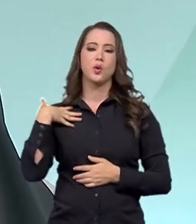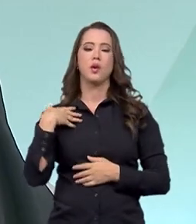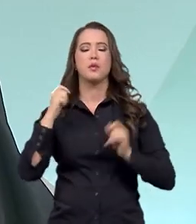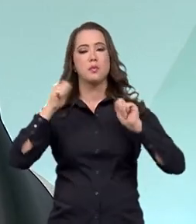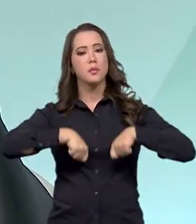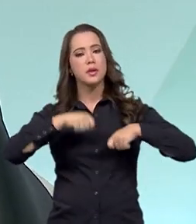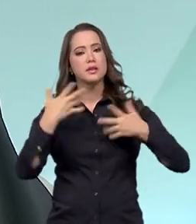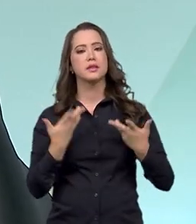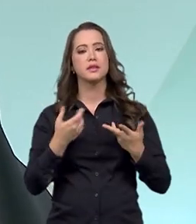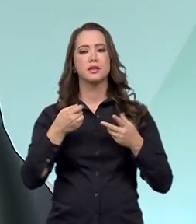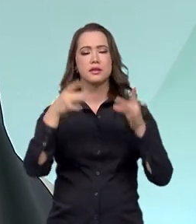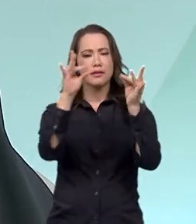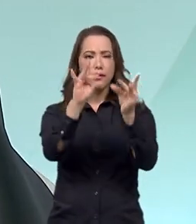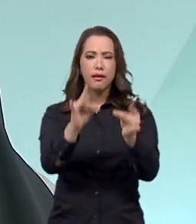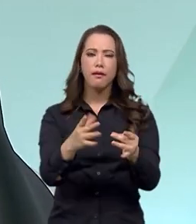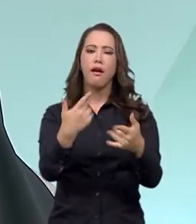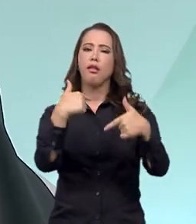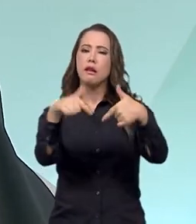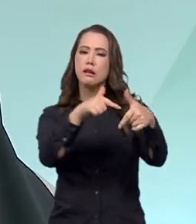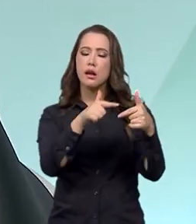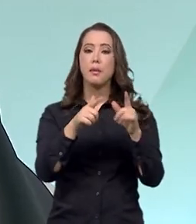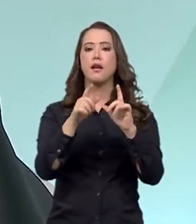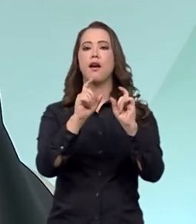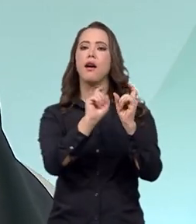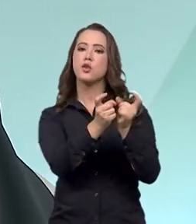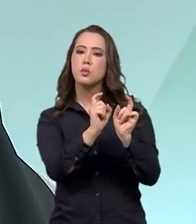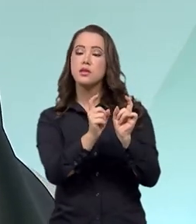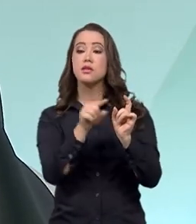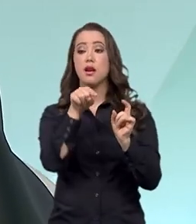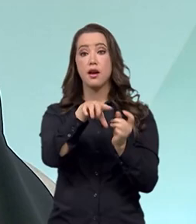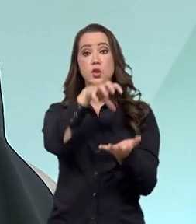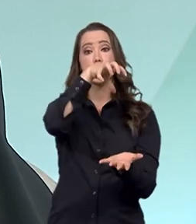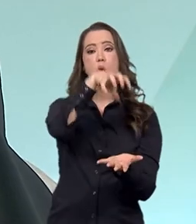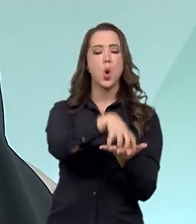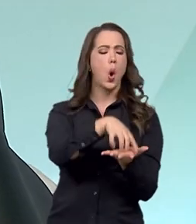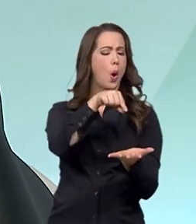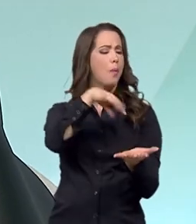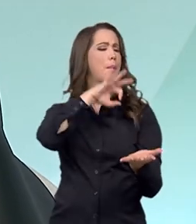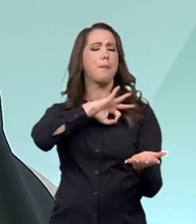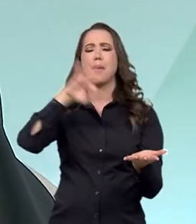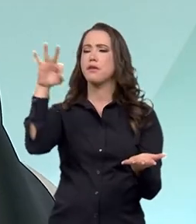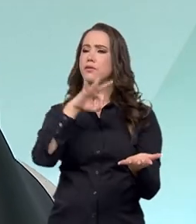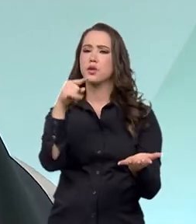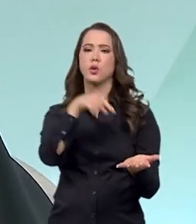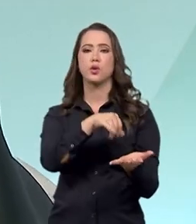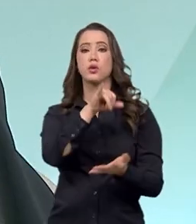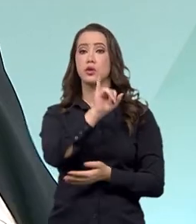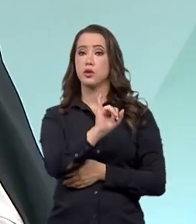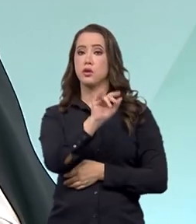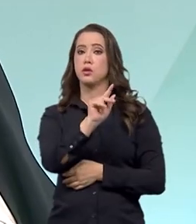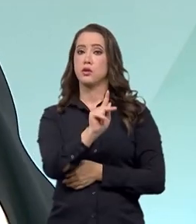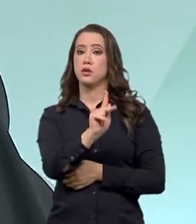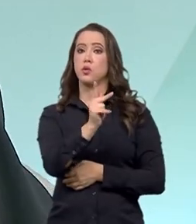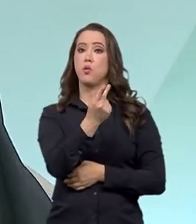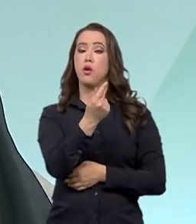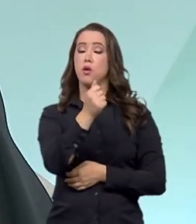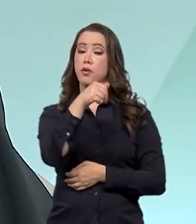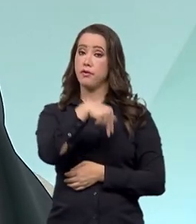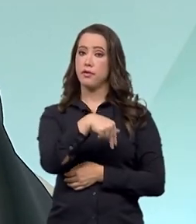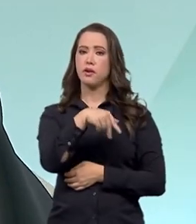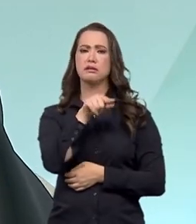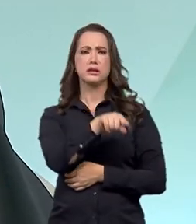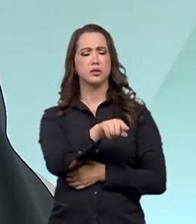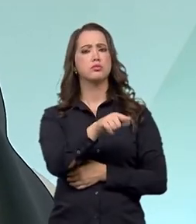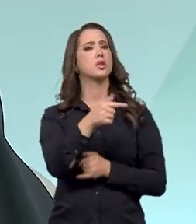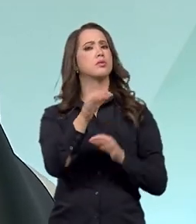poder trabalhar e gerir esse órgão tão incrível que é o IFAM. O IFAM tem uma estrutura muito ampla. O